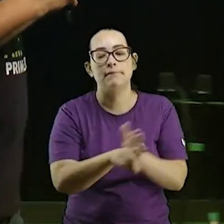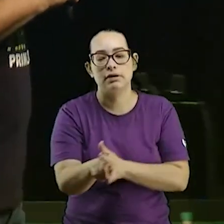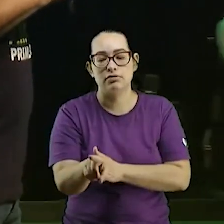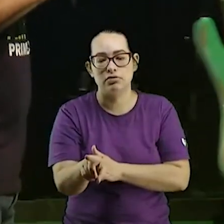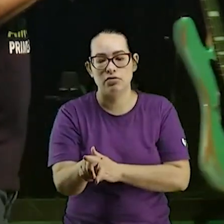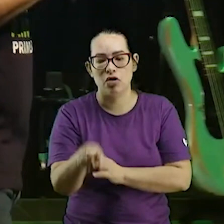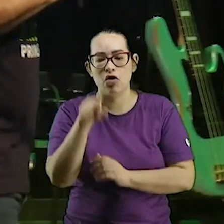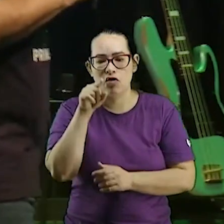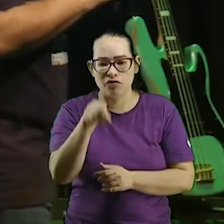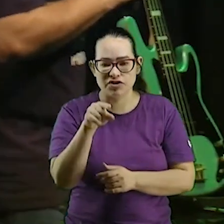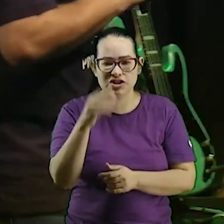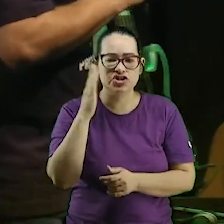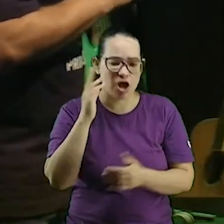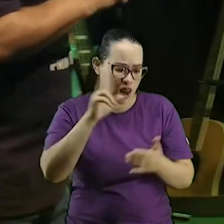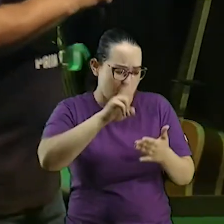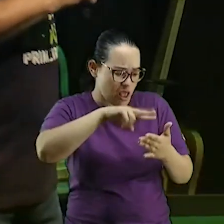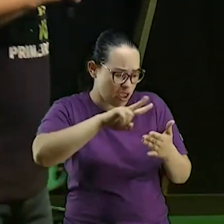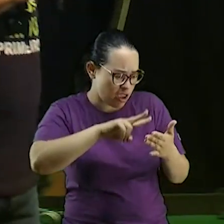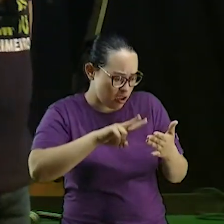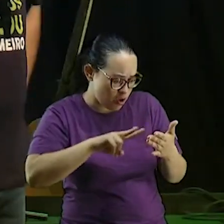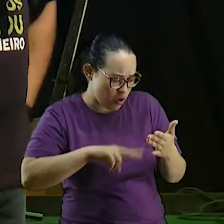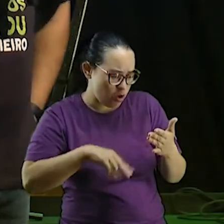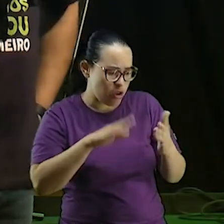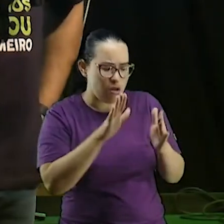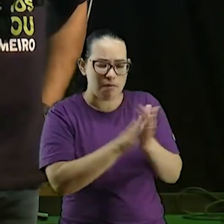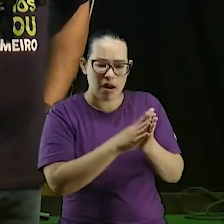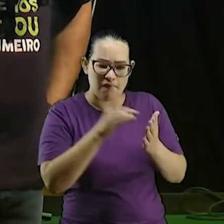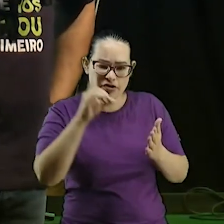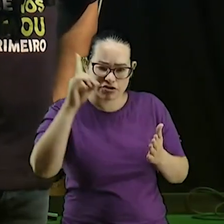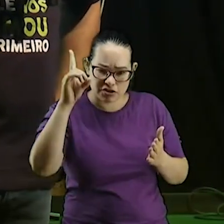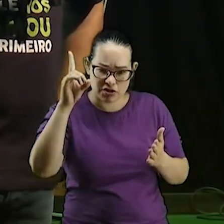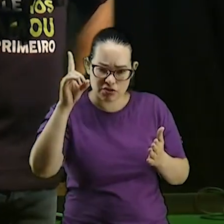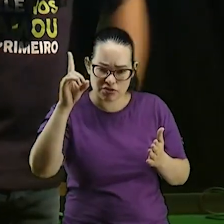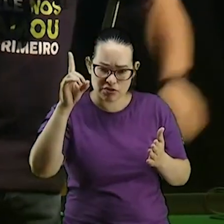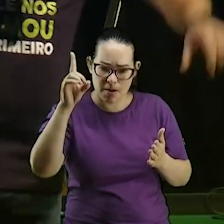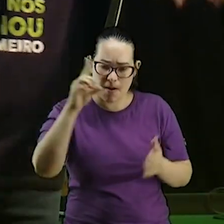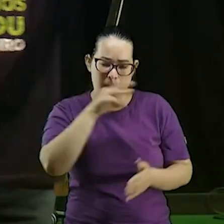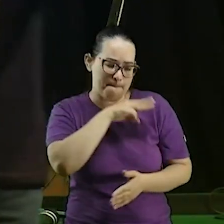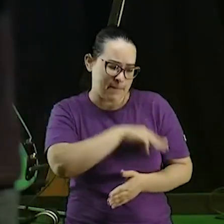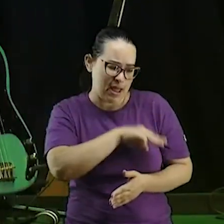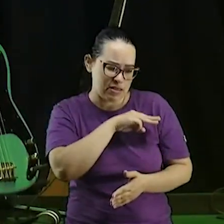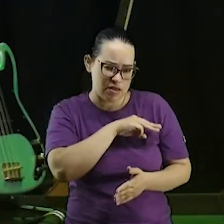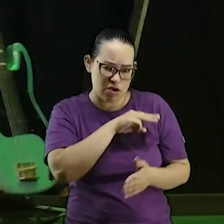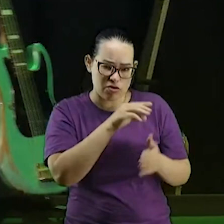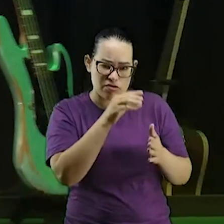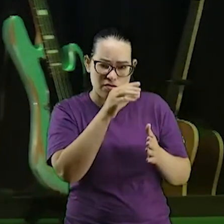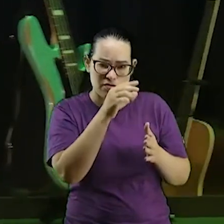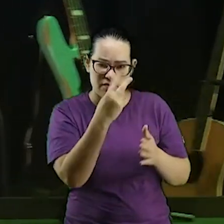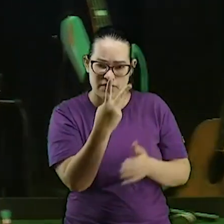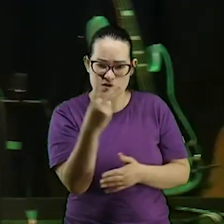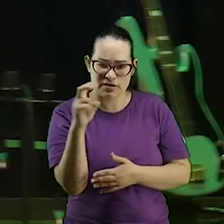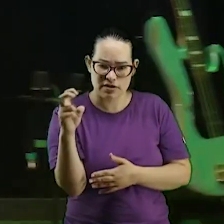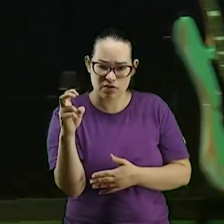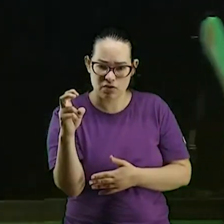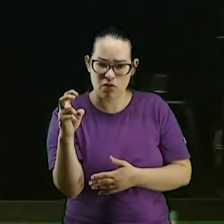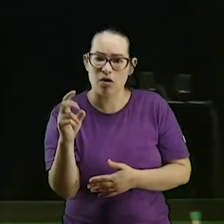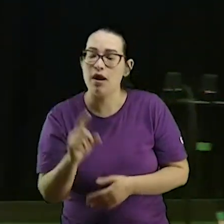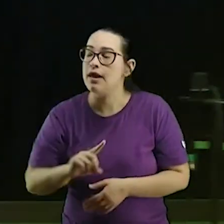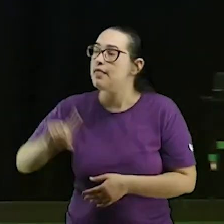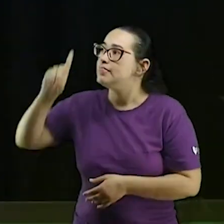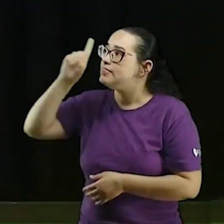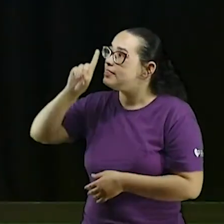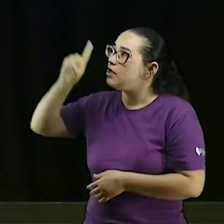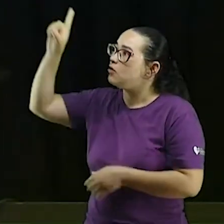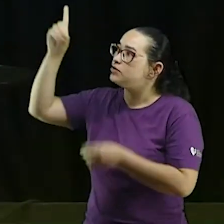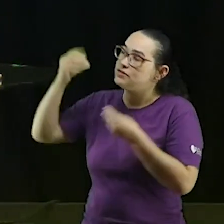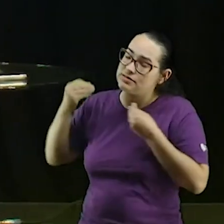o que a Bíblia fala sobre talentos e dons em Mateus 25 a um Deus deu cinco talentos a